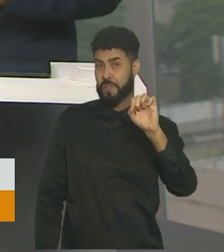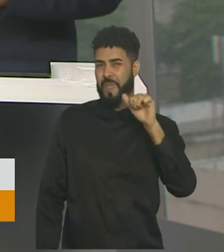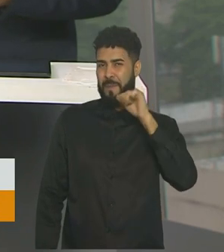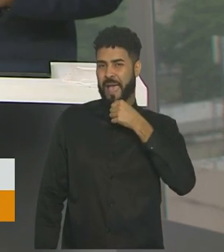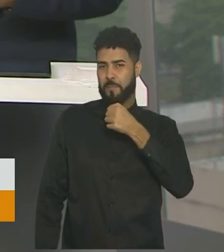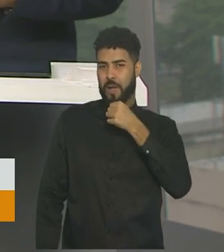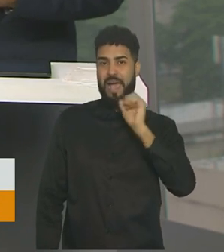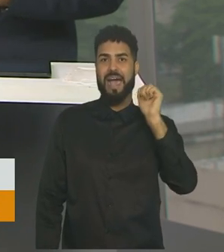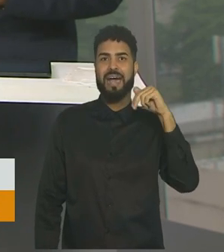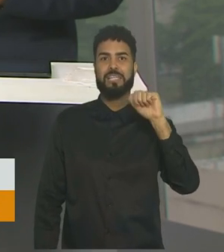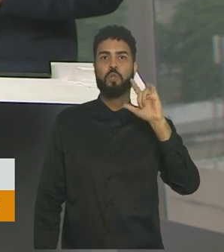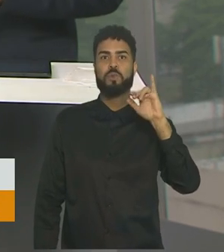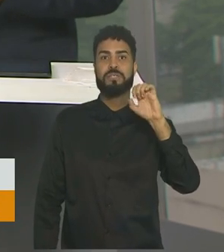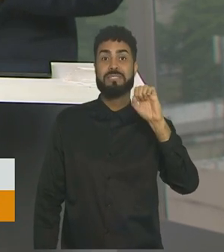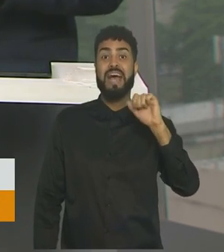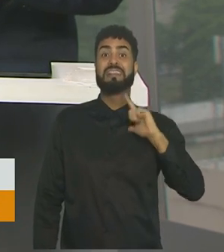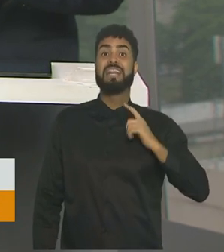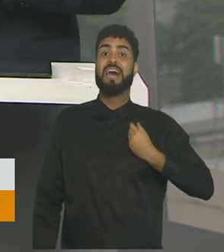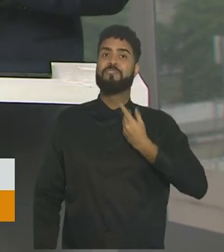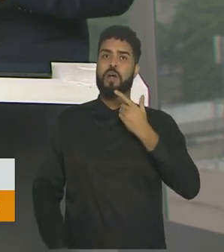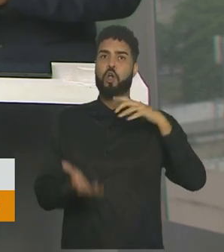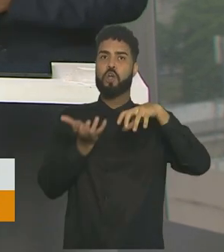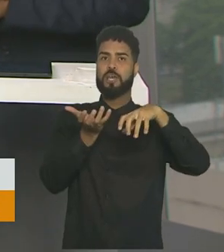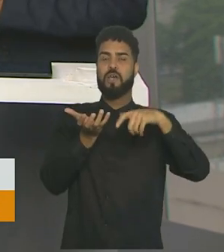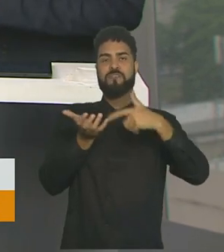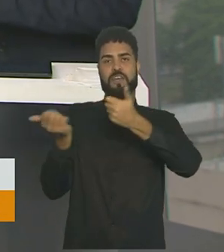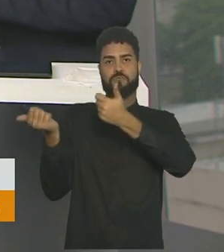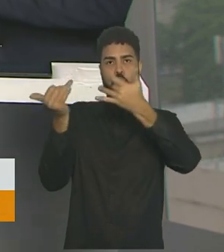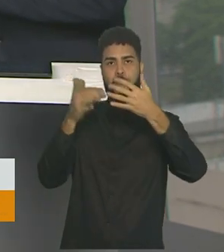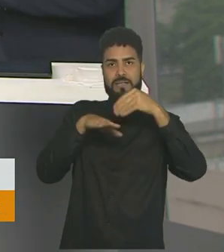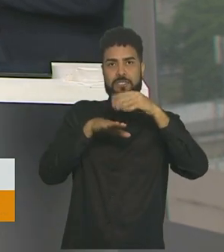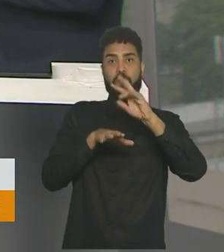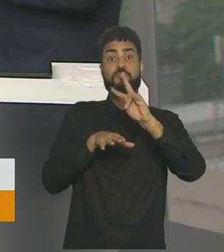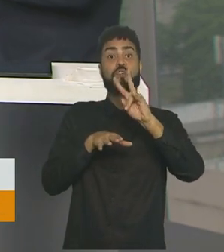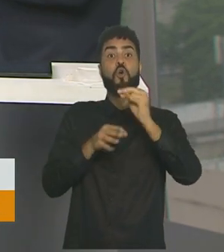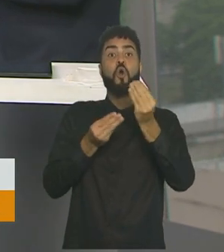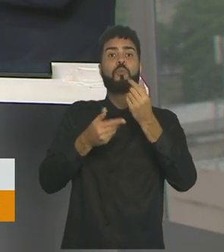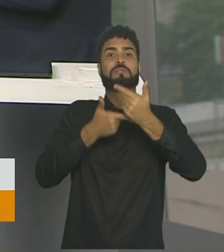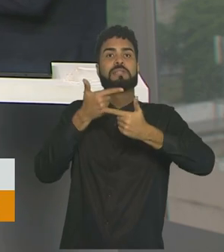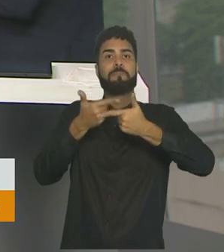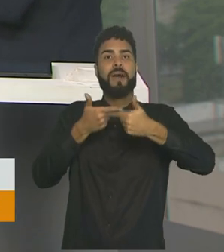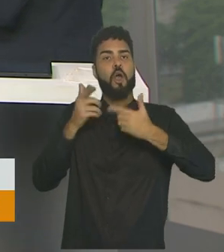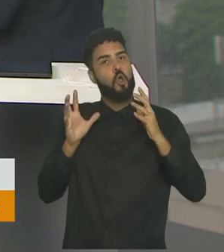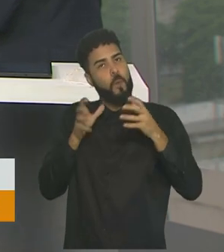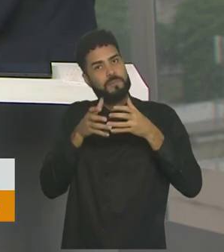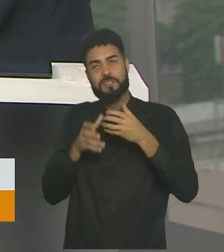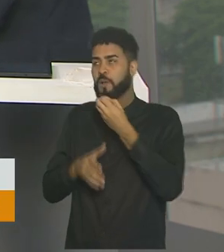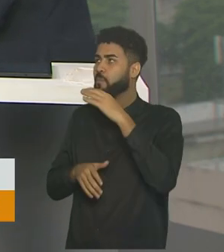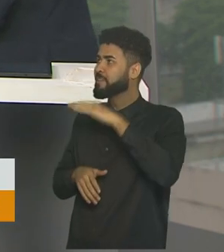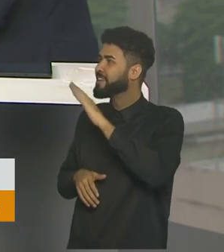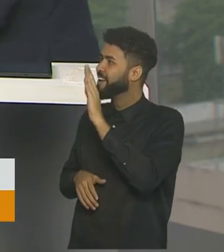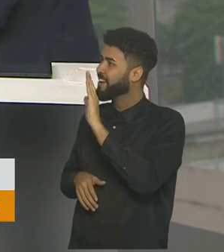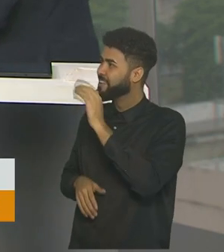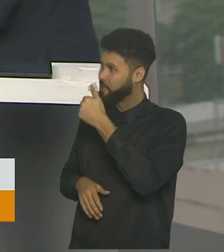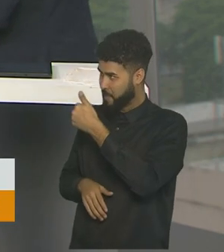Congresso e traz para a gente ao vivo as informações sobre o trabalho lá na comissão. Ana Luíza, tudo bem? Boa tarde.